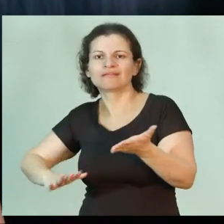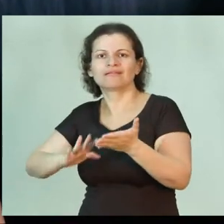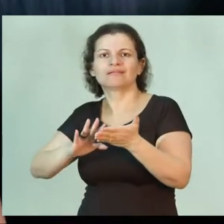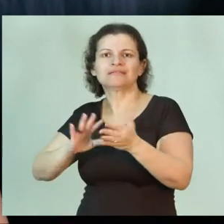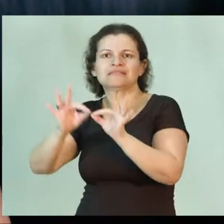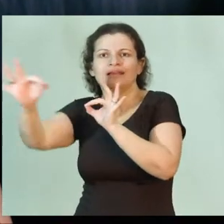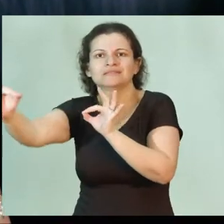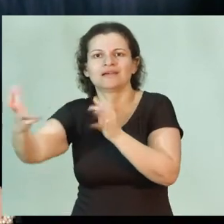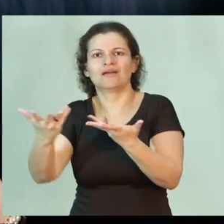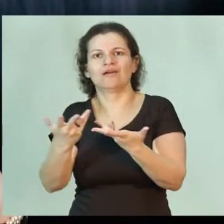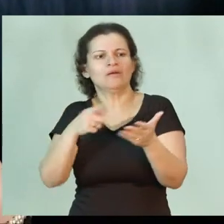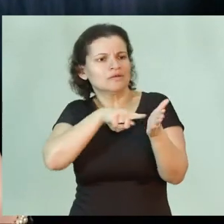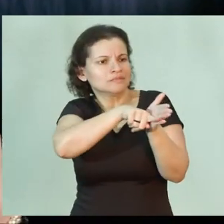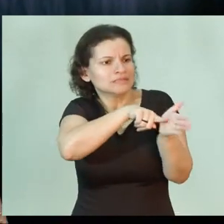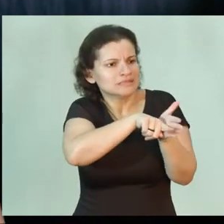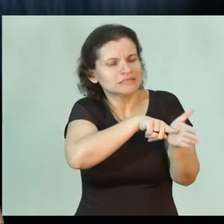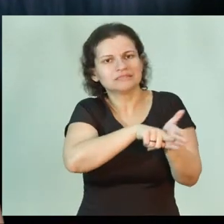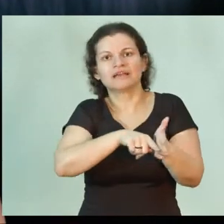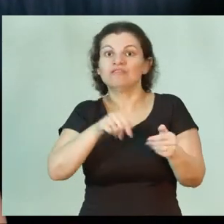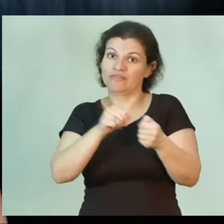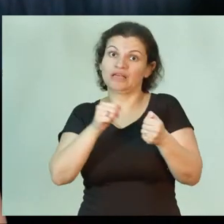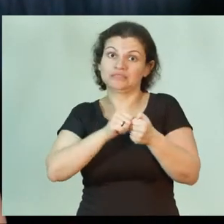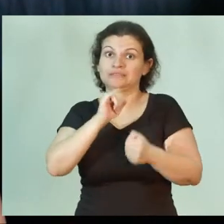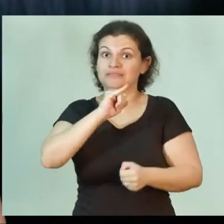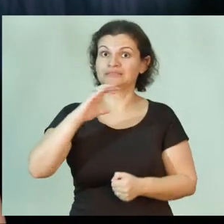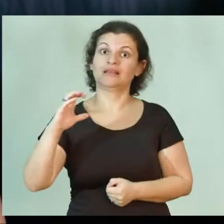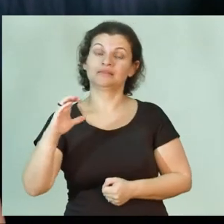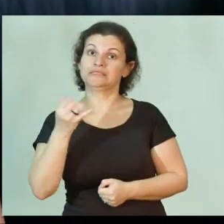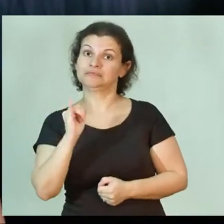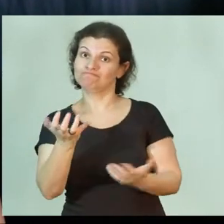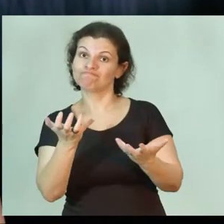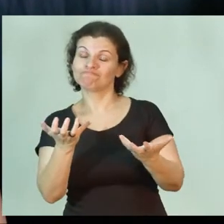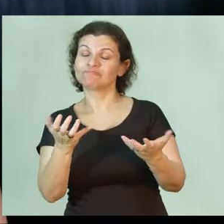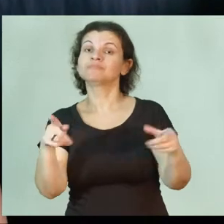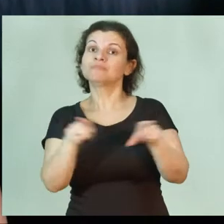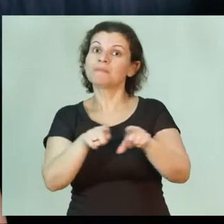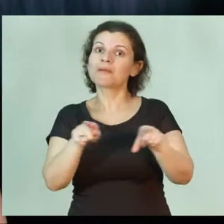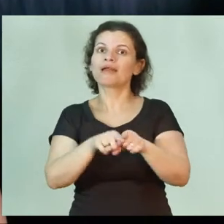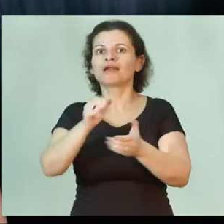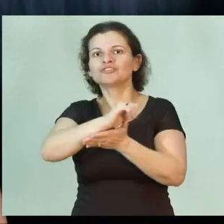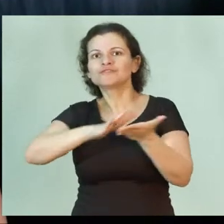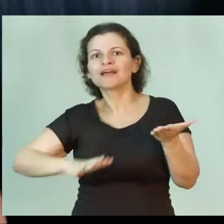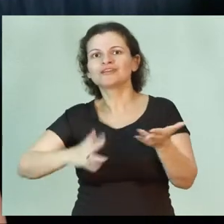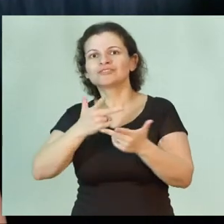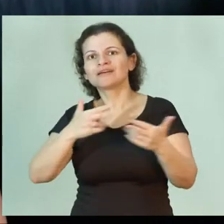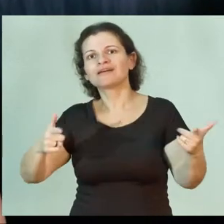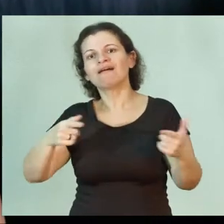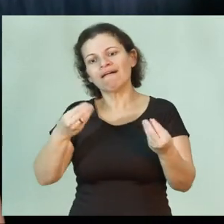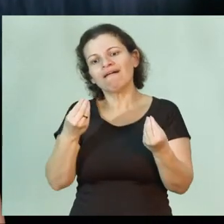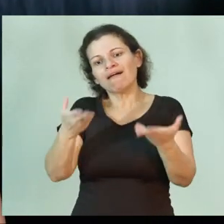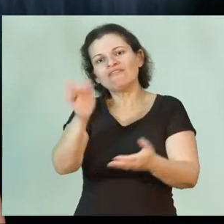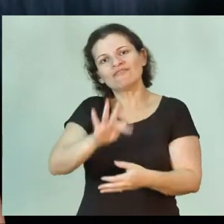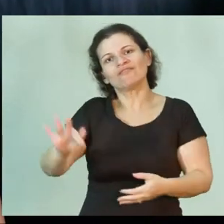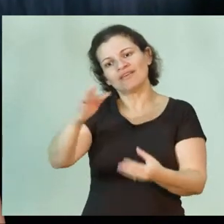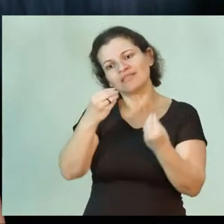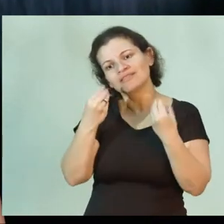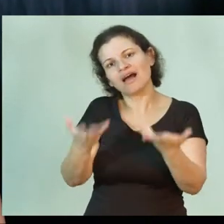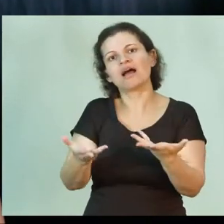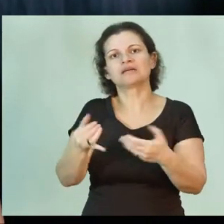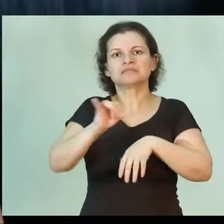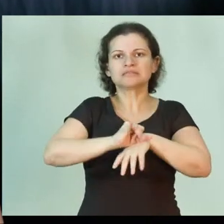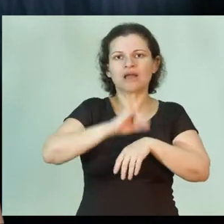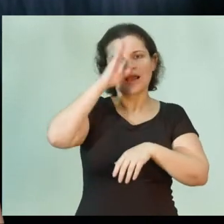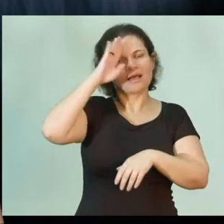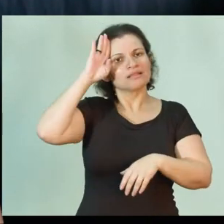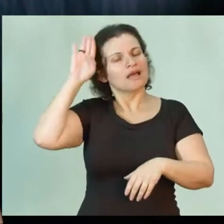extensão, com atividades de pesquisa, fazendo iniciação científica e também com as atividades que a unidade oferece